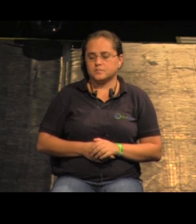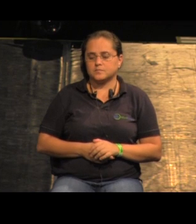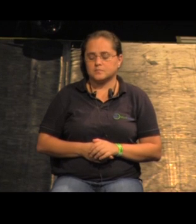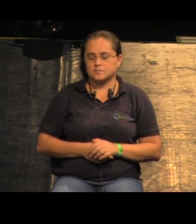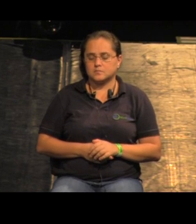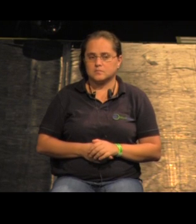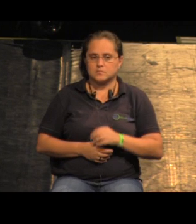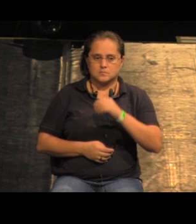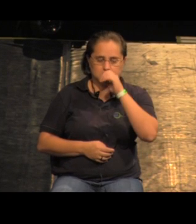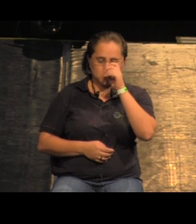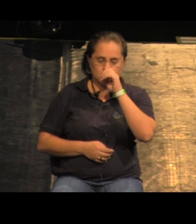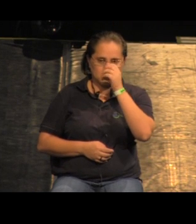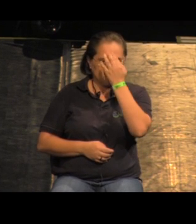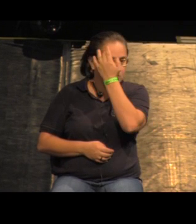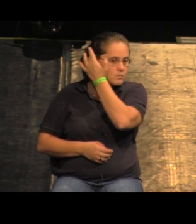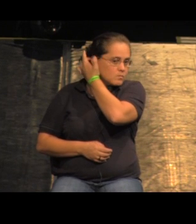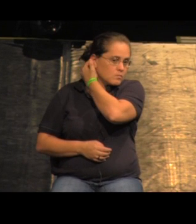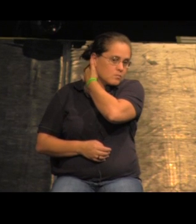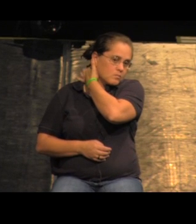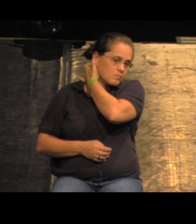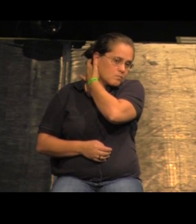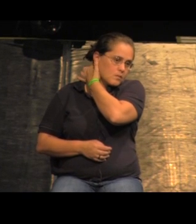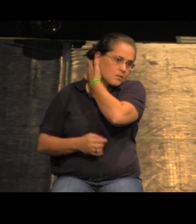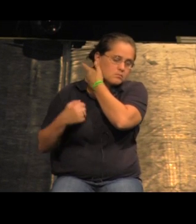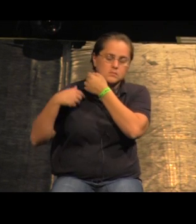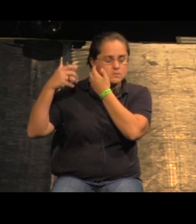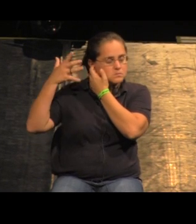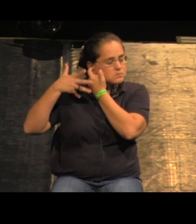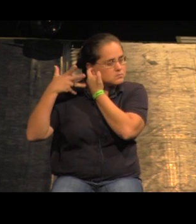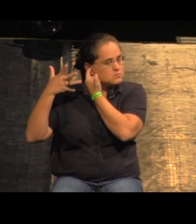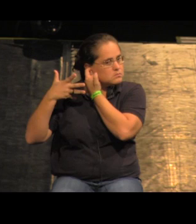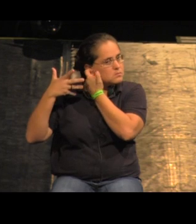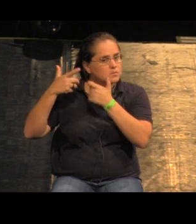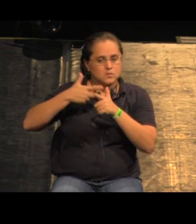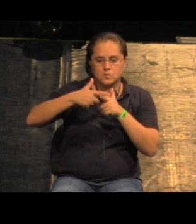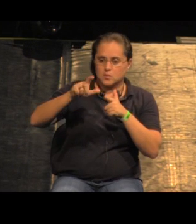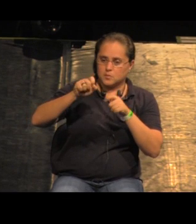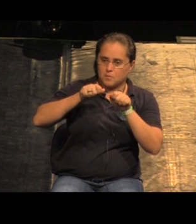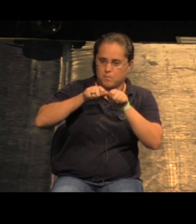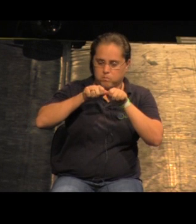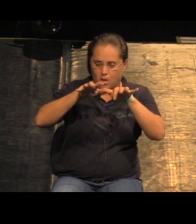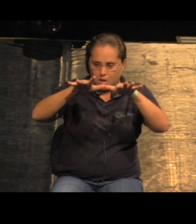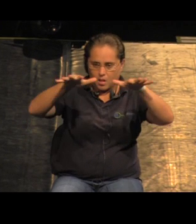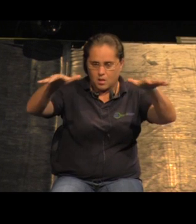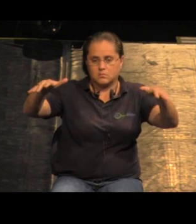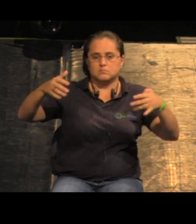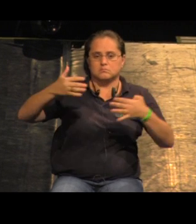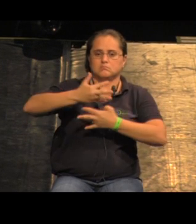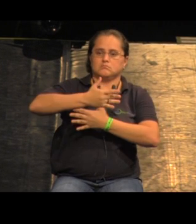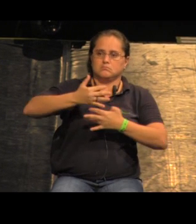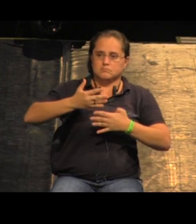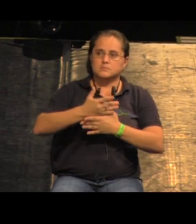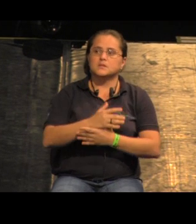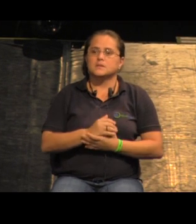a gente faz um pequeno discurso sobre a expansão urbana, a tomada do